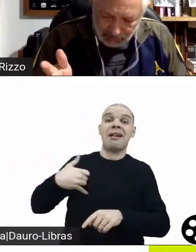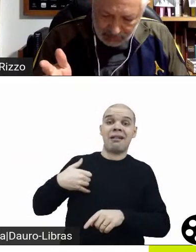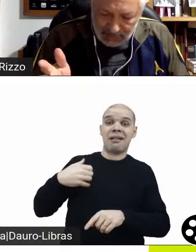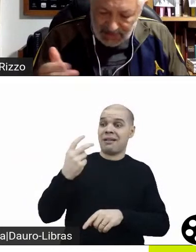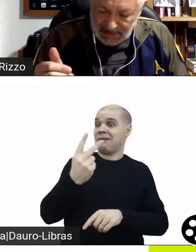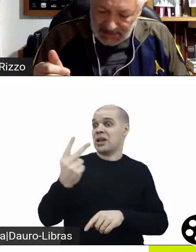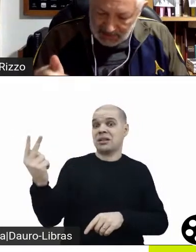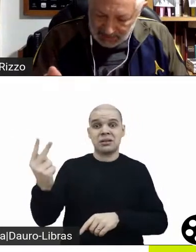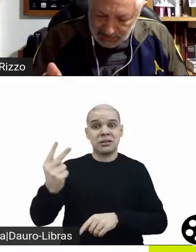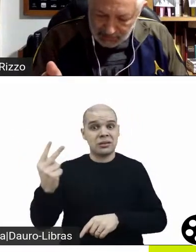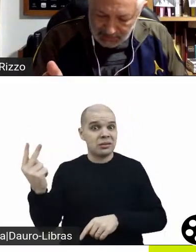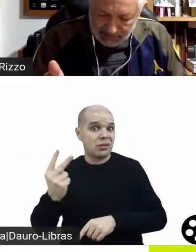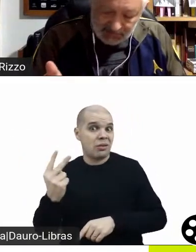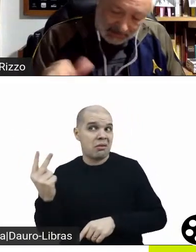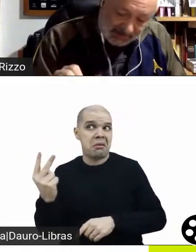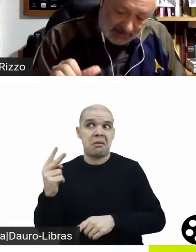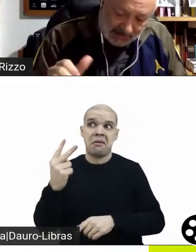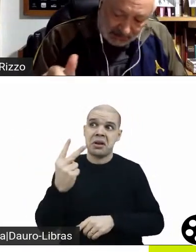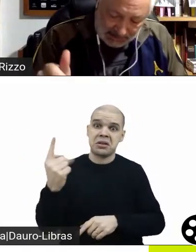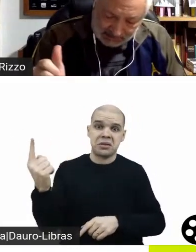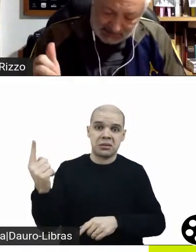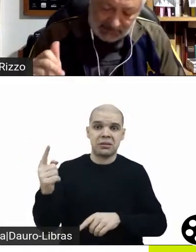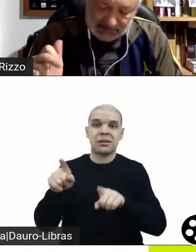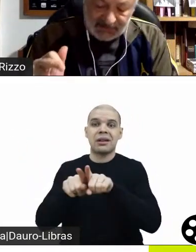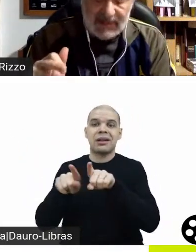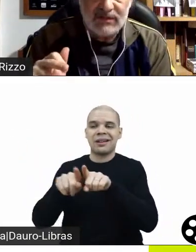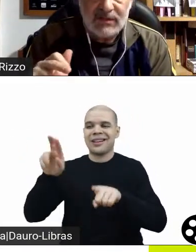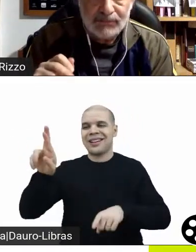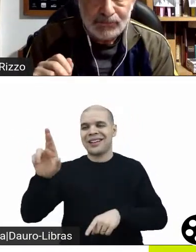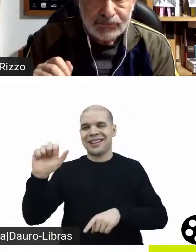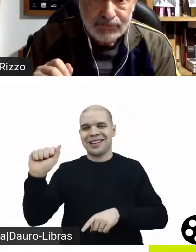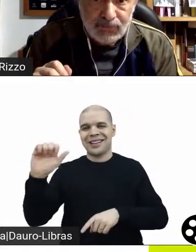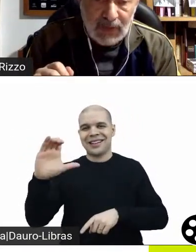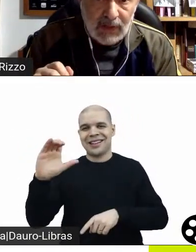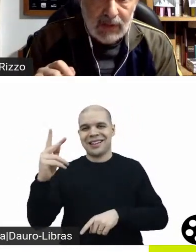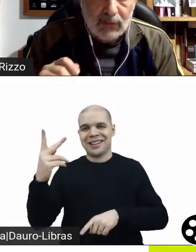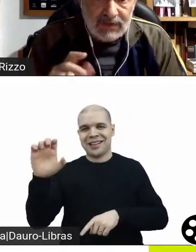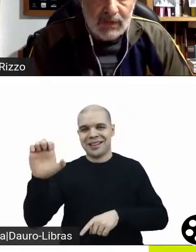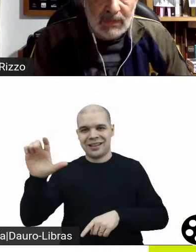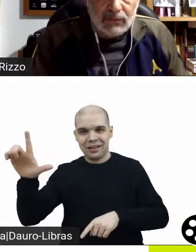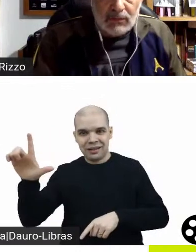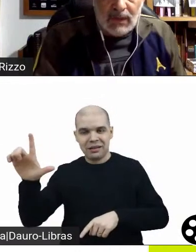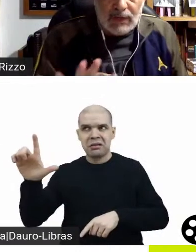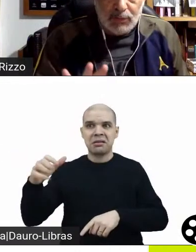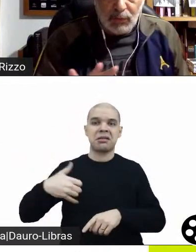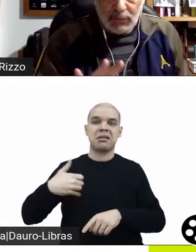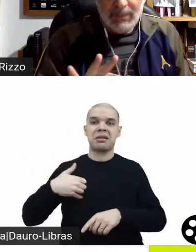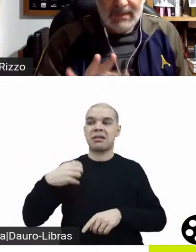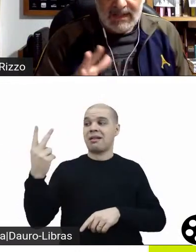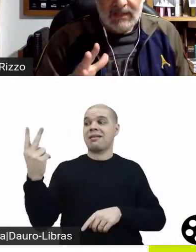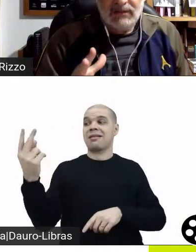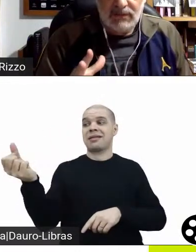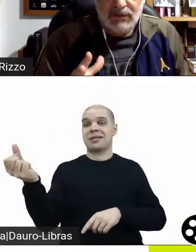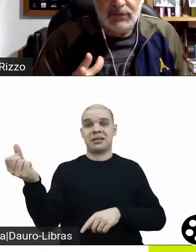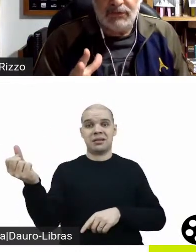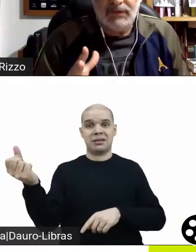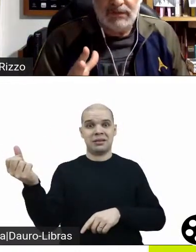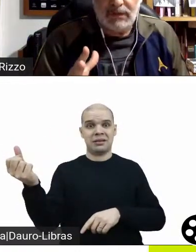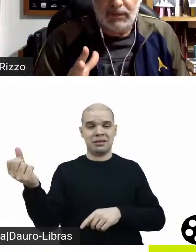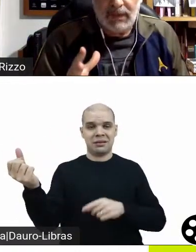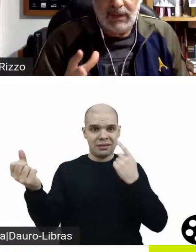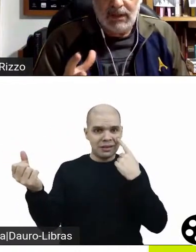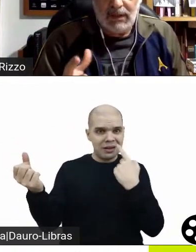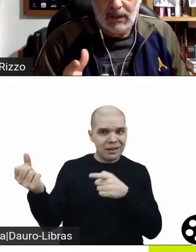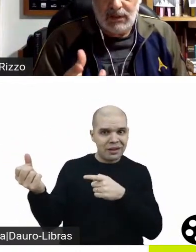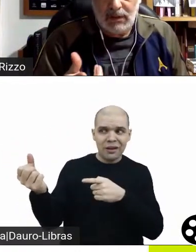talvez 21. E a Rachel Griffiths é mais velha do que ela, tinha 26 no lançamento. Acho bom não perder isso de